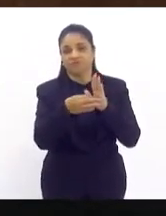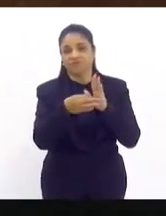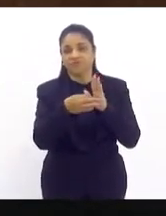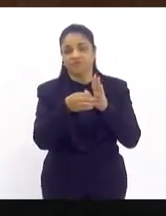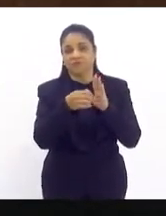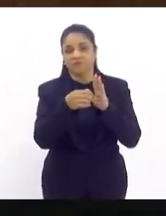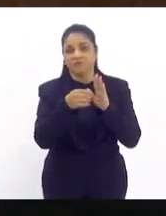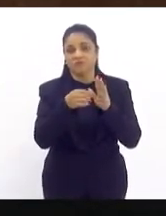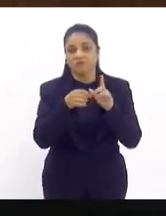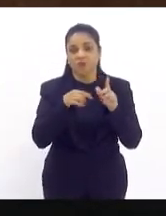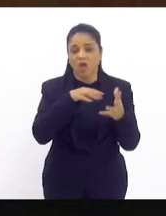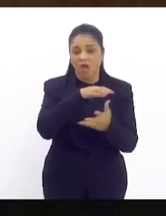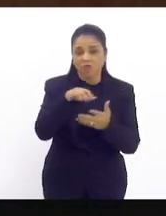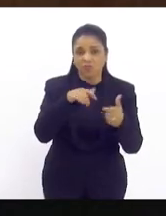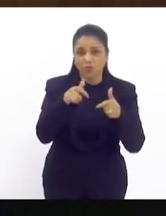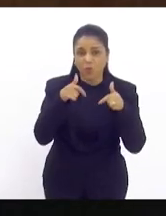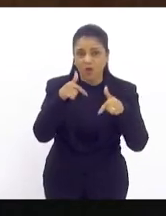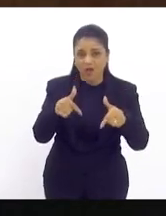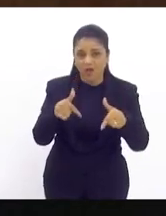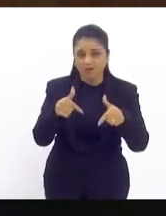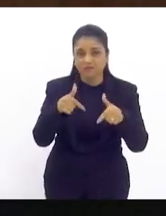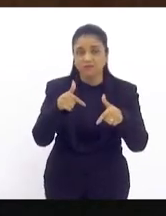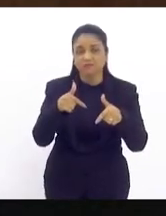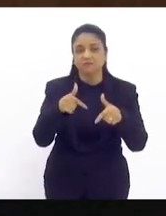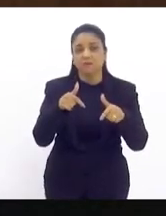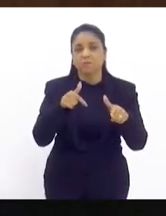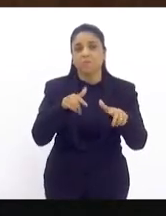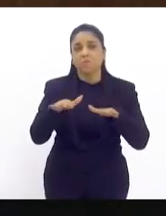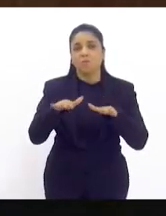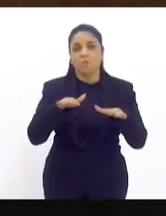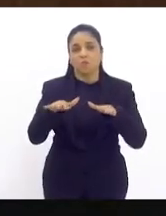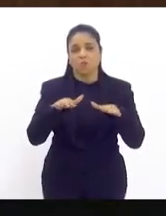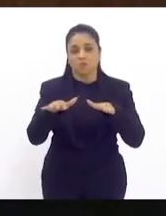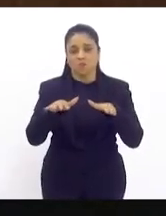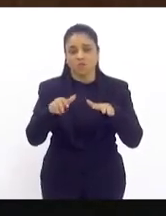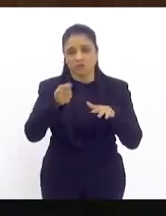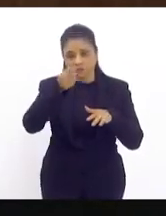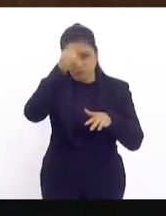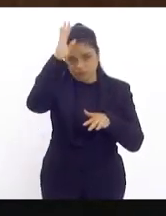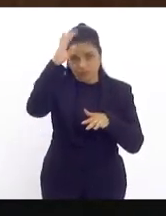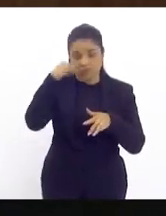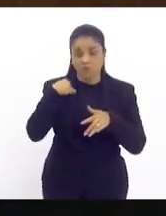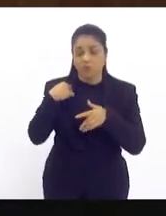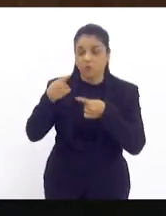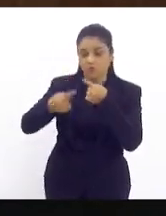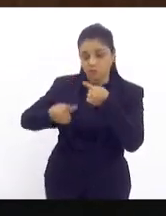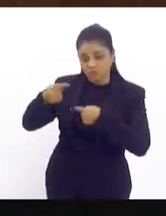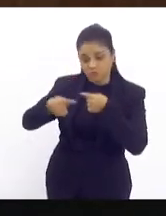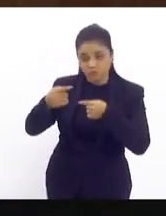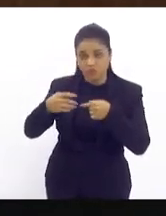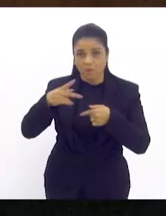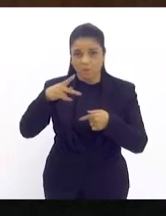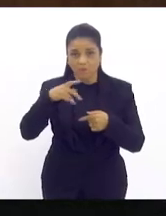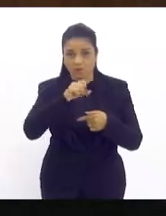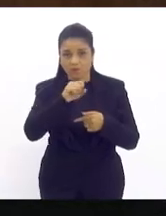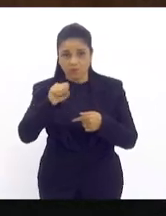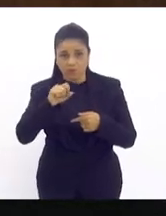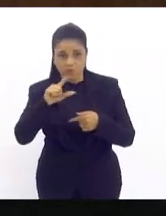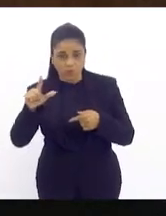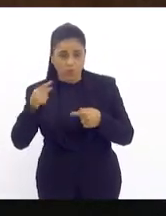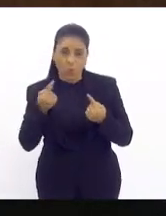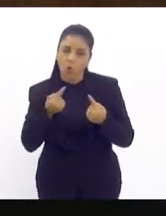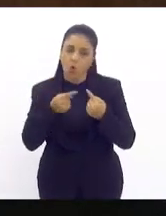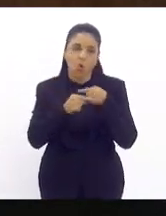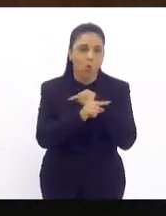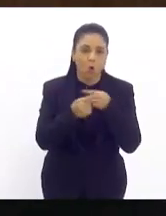atuaram a partir da mobilização dos bombeiros por isso que a nossa posição nós do pessoal estamos aqui debatendo não somos contrário à